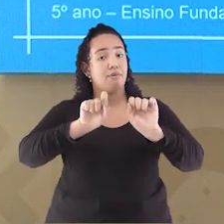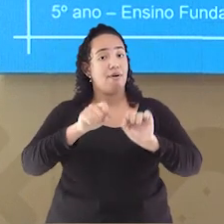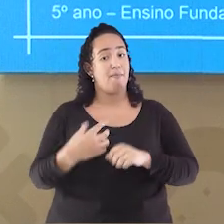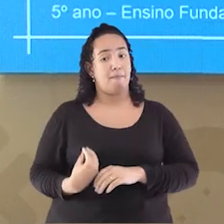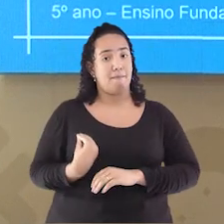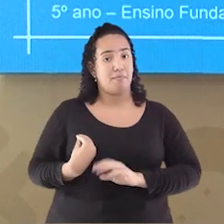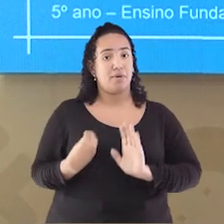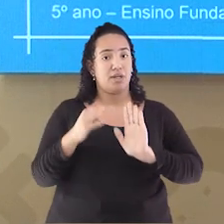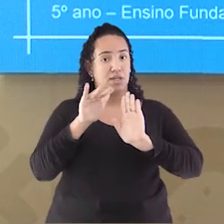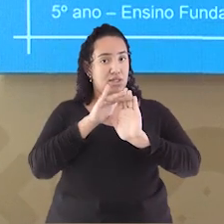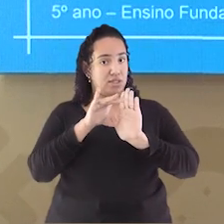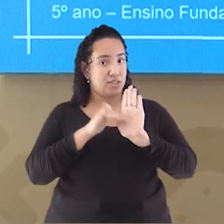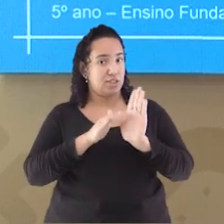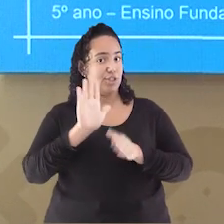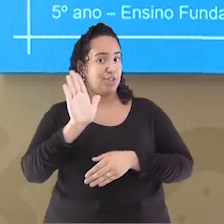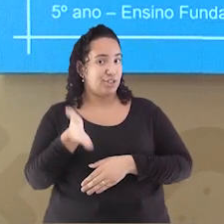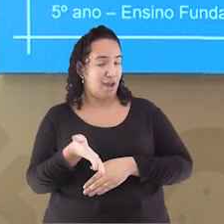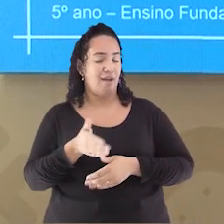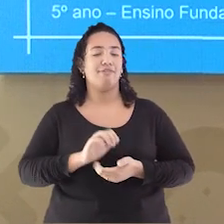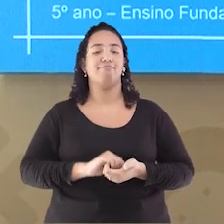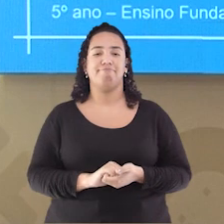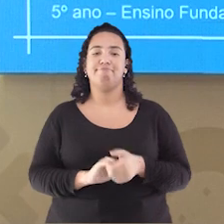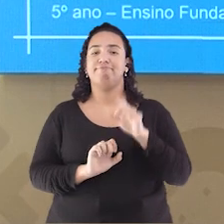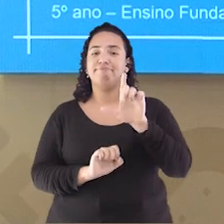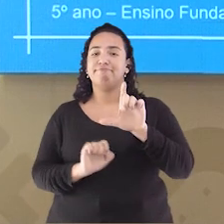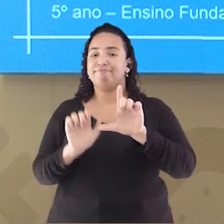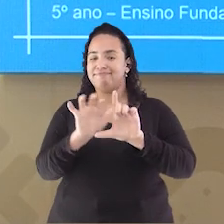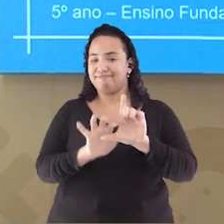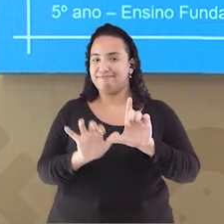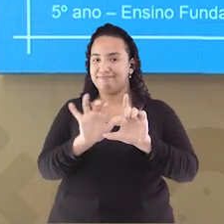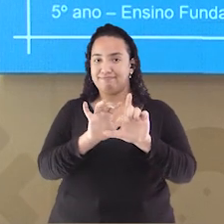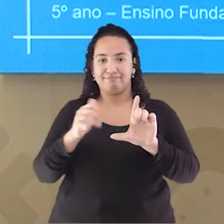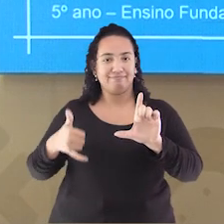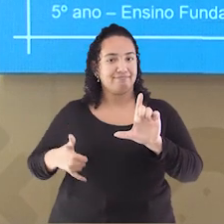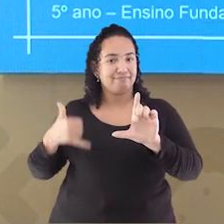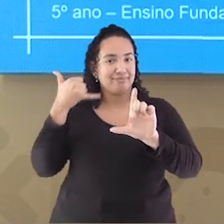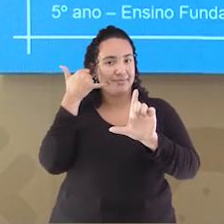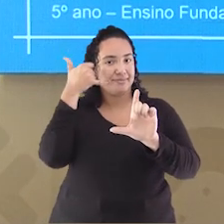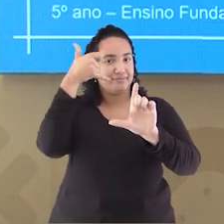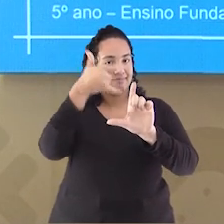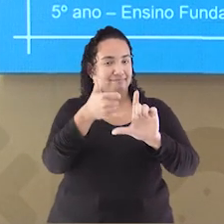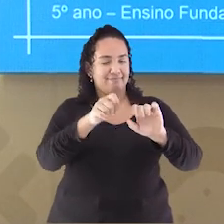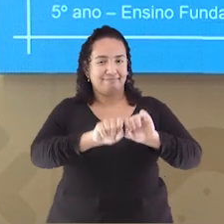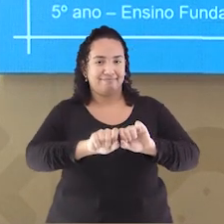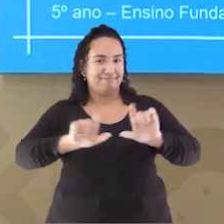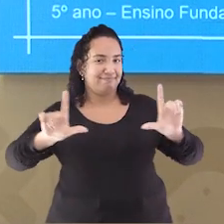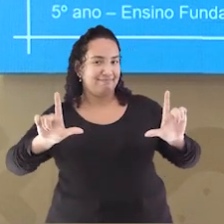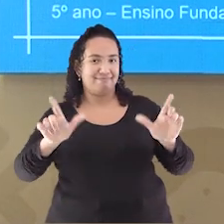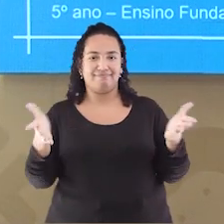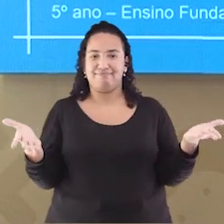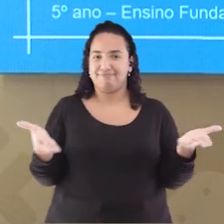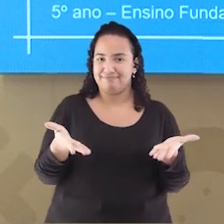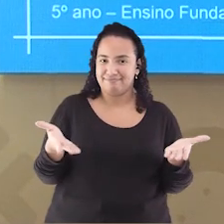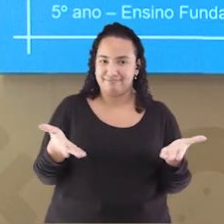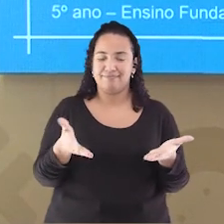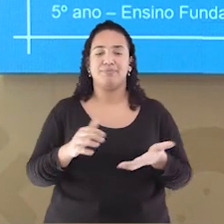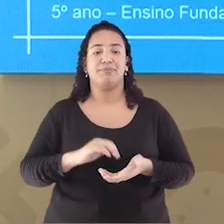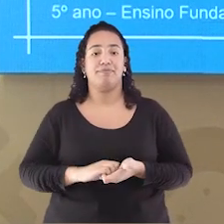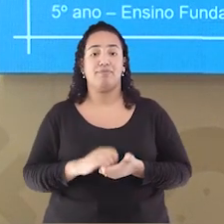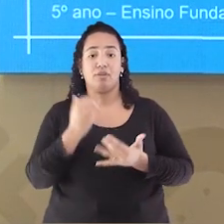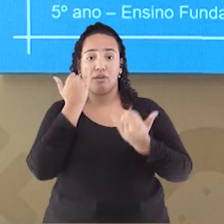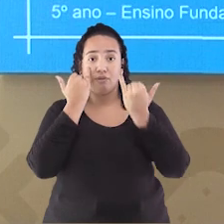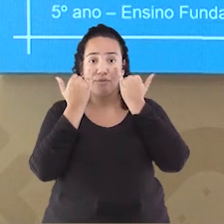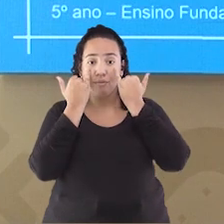nome na lista de presença. É só apontar a câmera do celular para o QR Code que está aparecendo aí na tela,